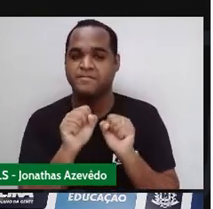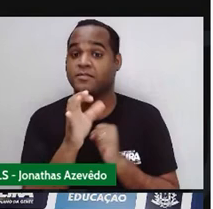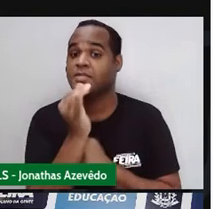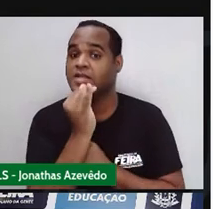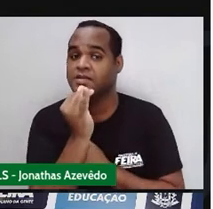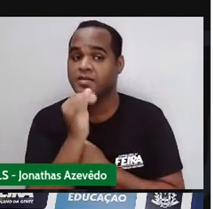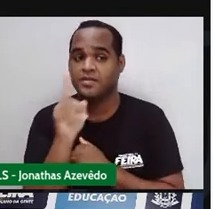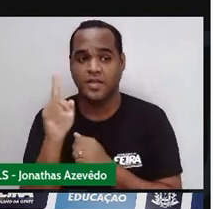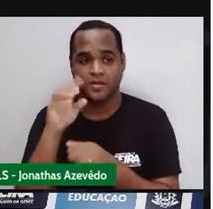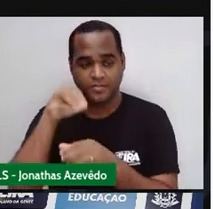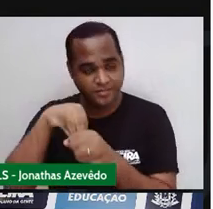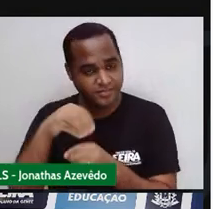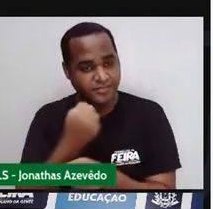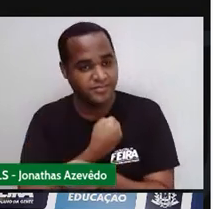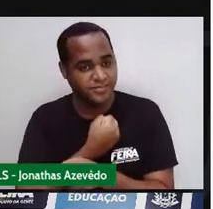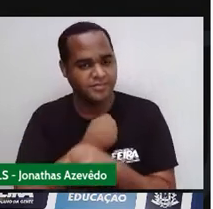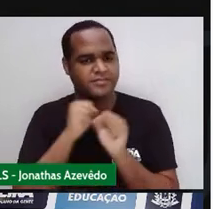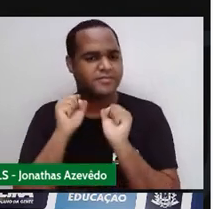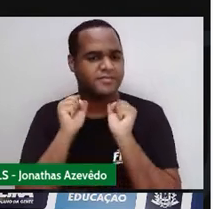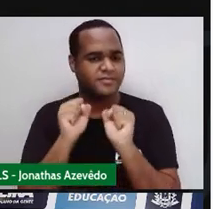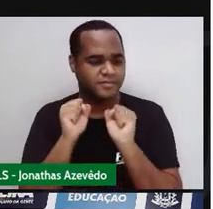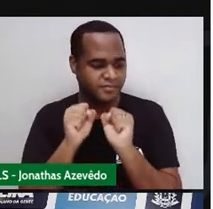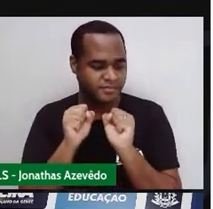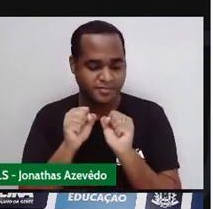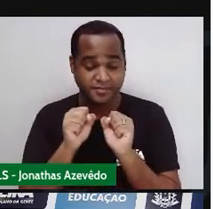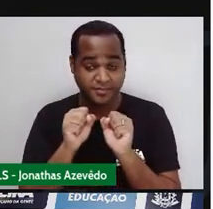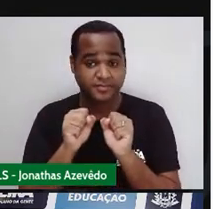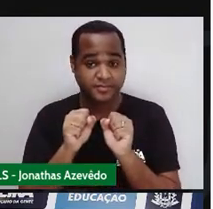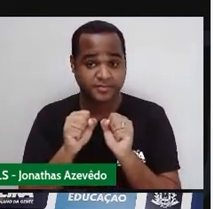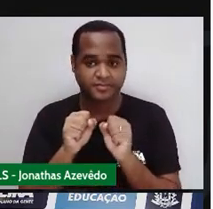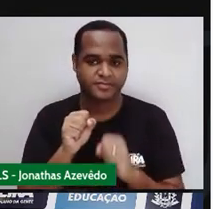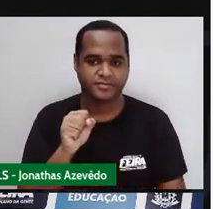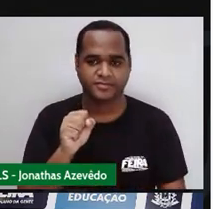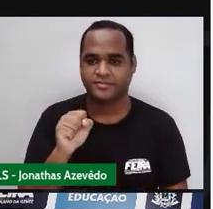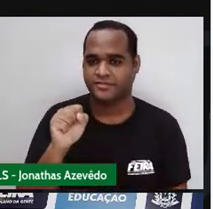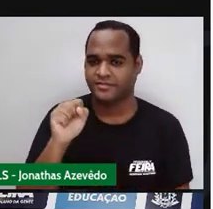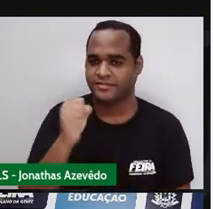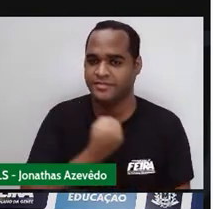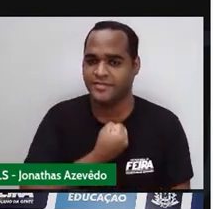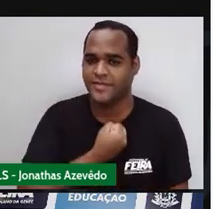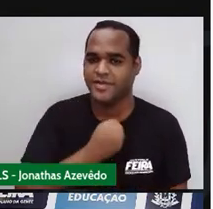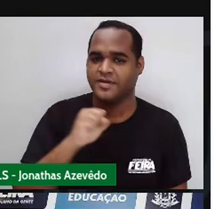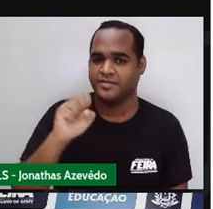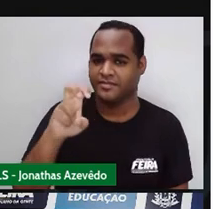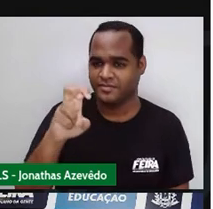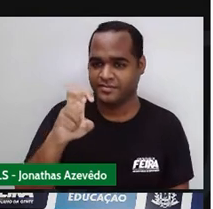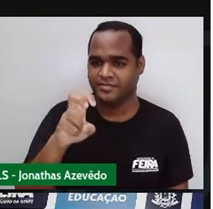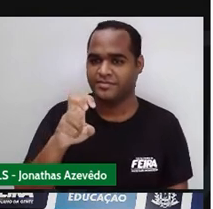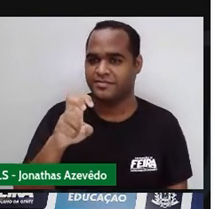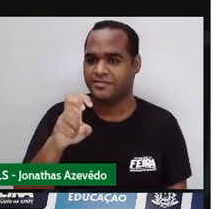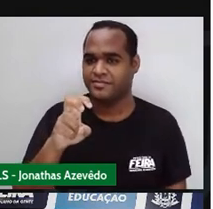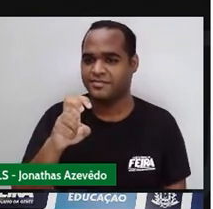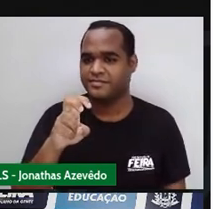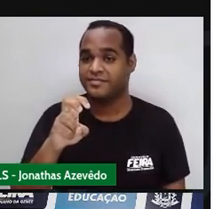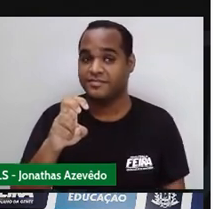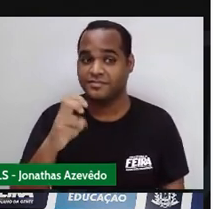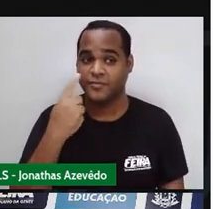os números sejam Eu vou pegar aqui 5, tá? Vou pegar o número 5 Vou aumentar ele